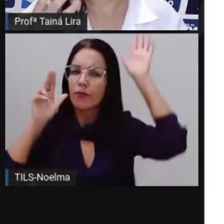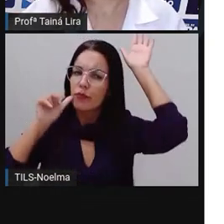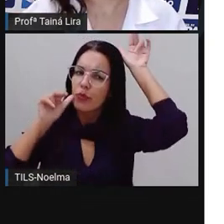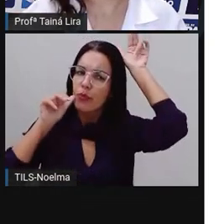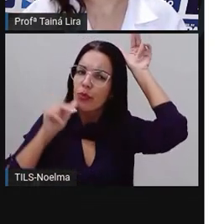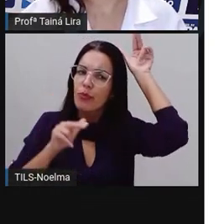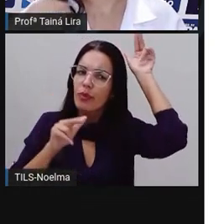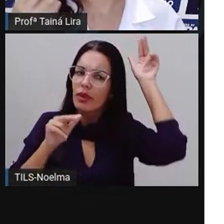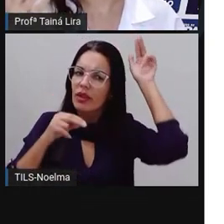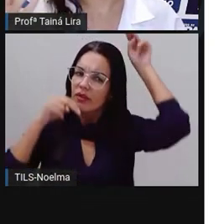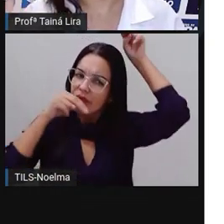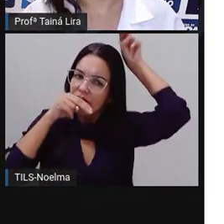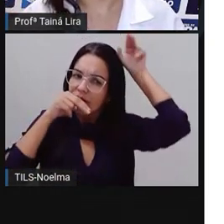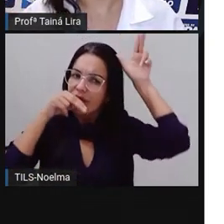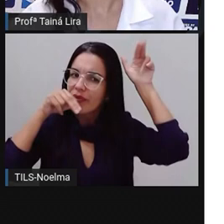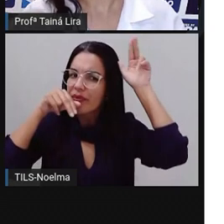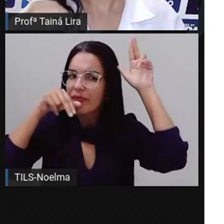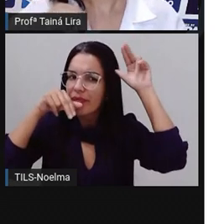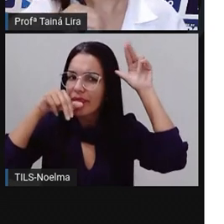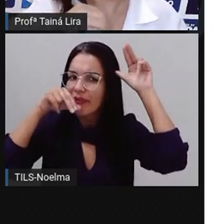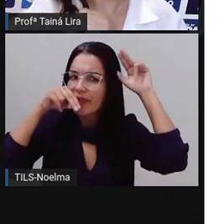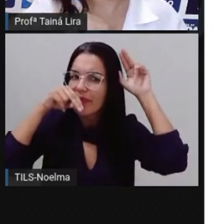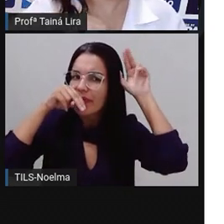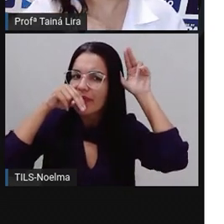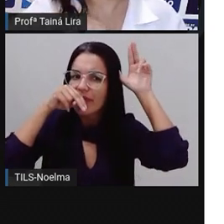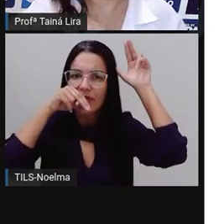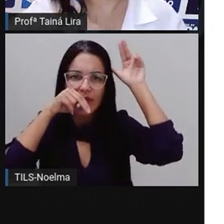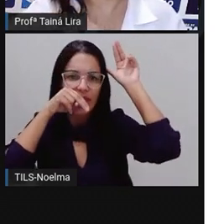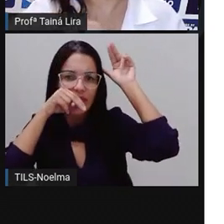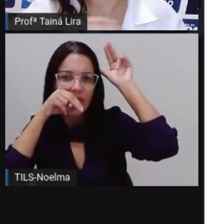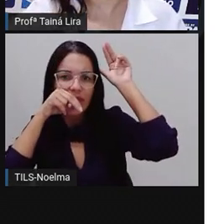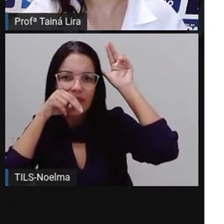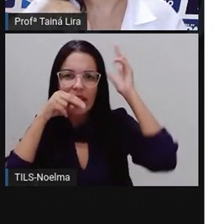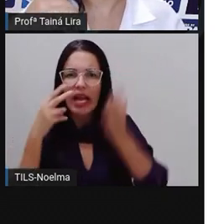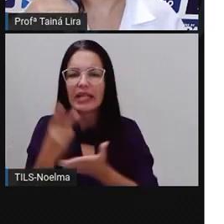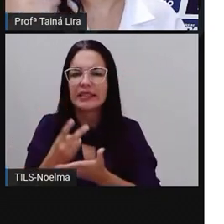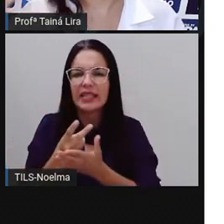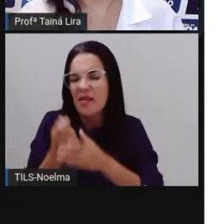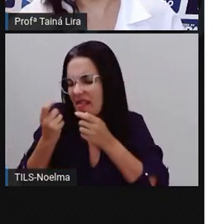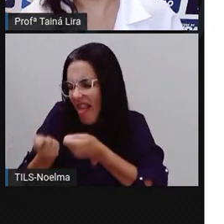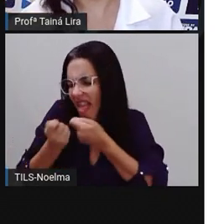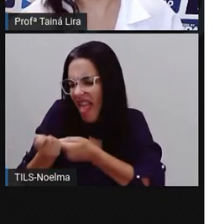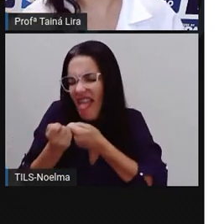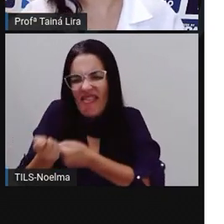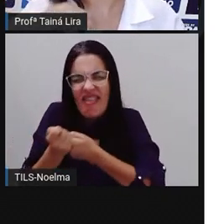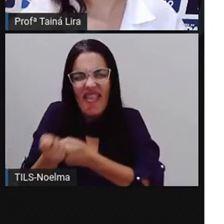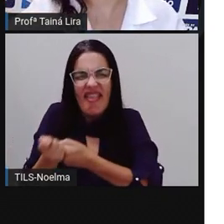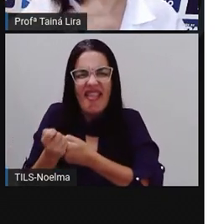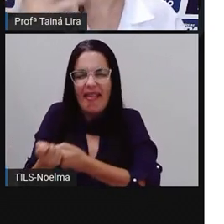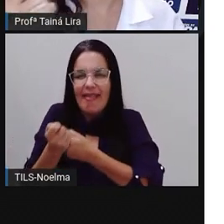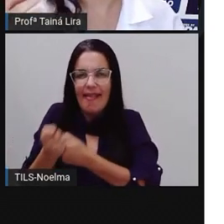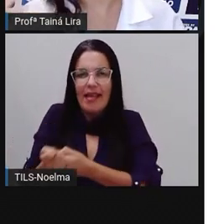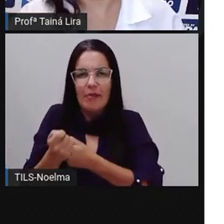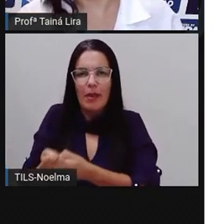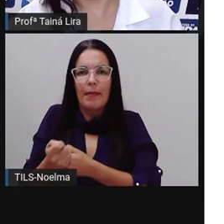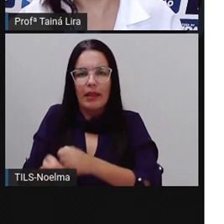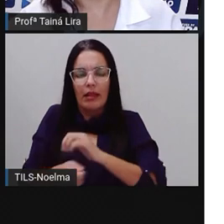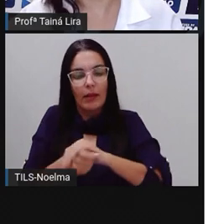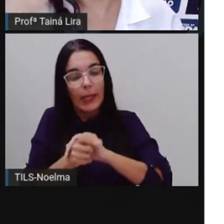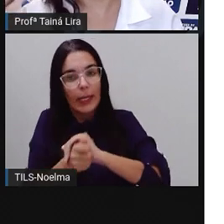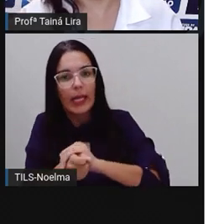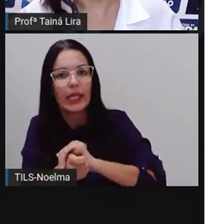Caçoar é como se ela tivesse ali, ó, tirando, né, tirando sarro ali da cara da